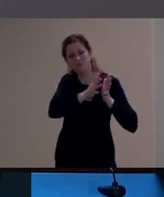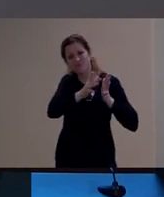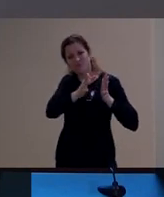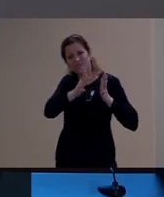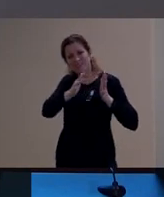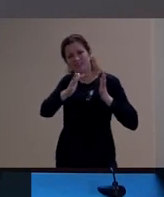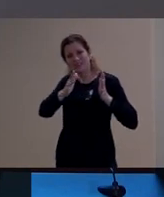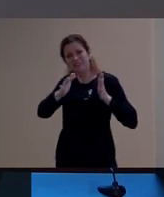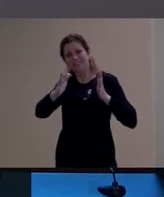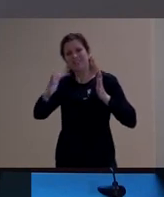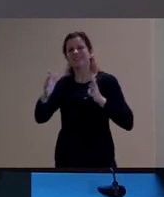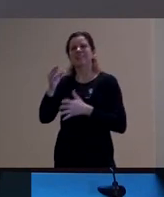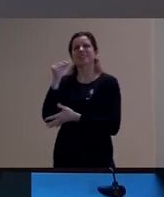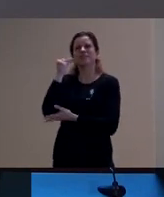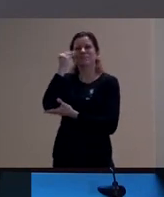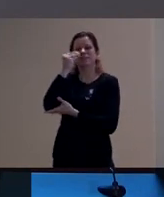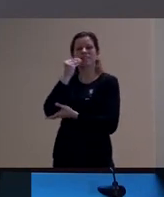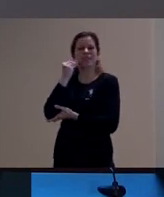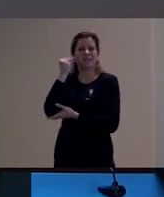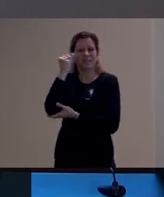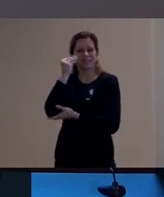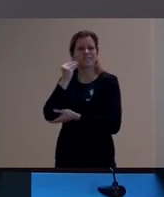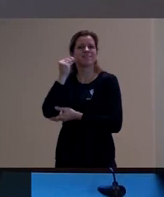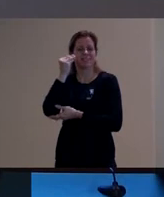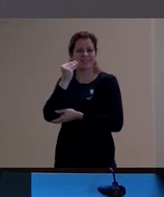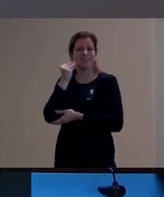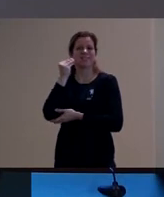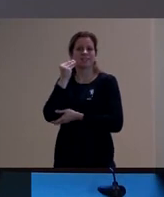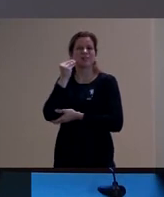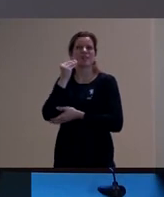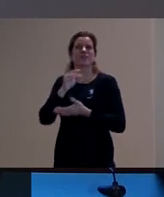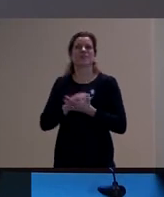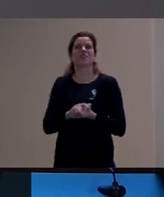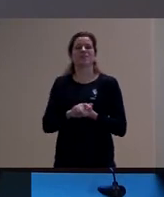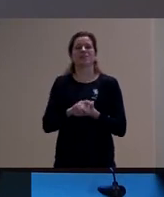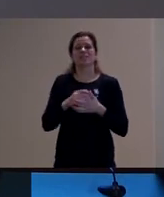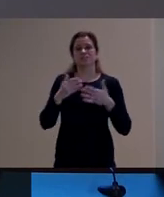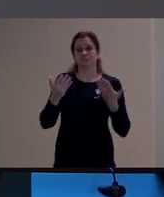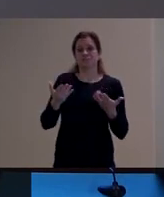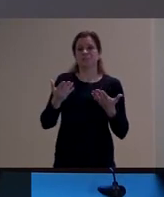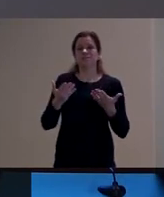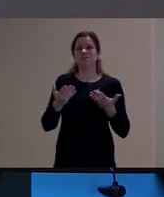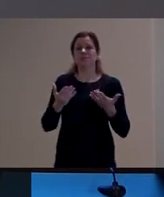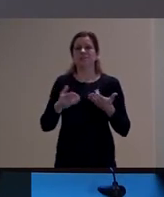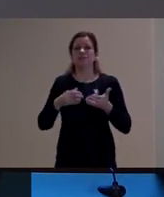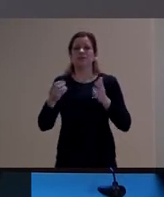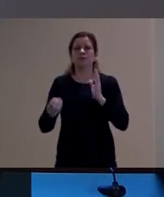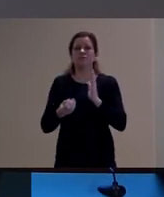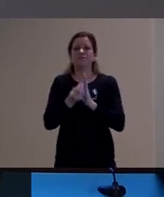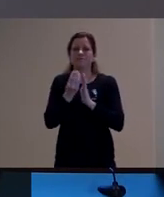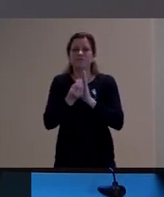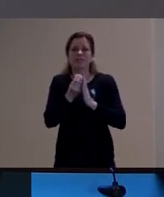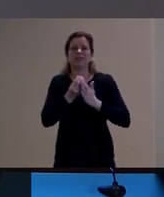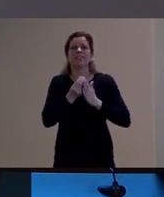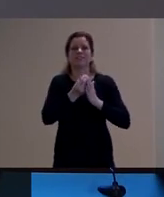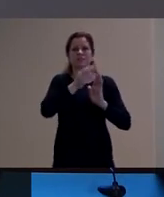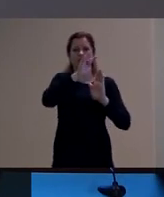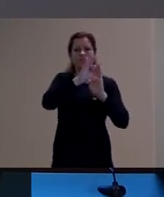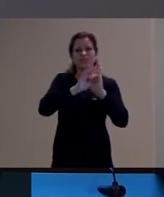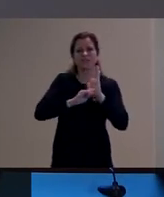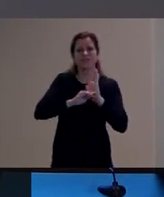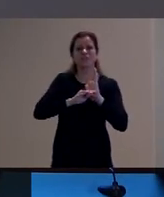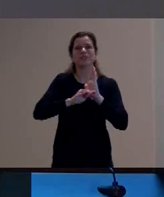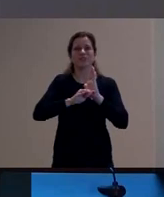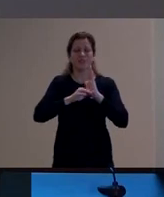operadas na experiência moderna que ele foi examinando enfim várias obras e pensou principalmente as cidades